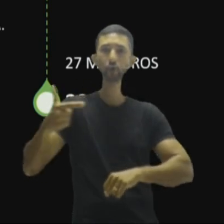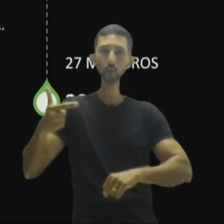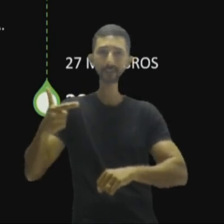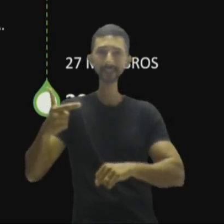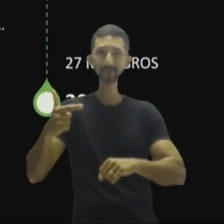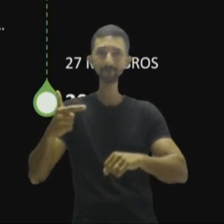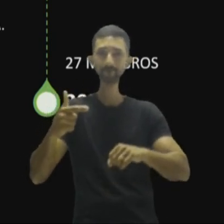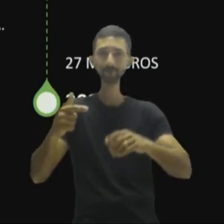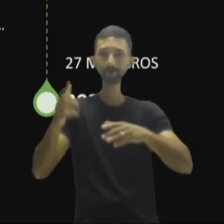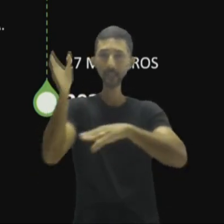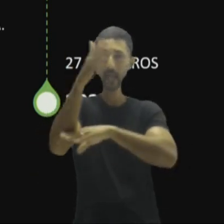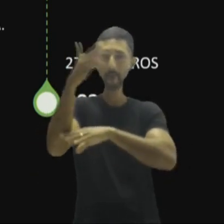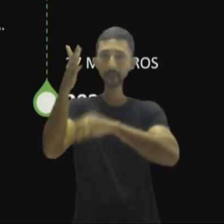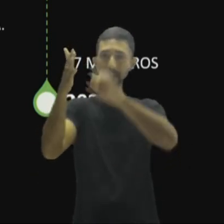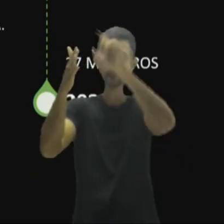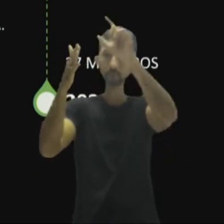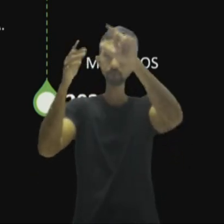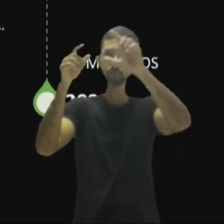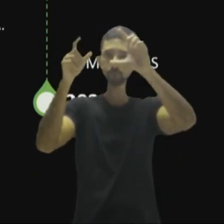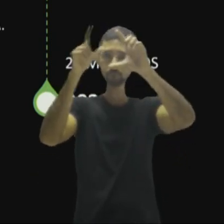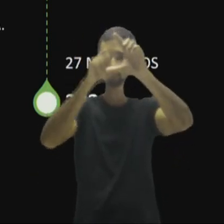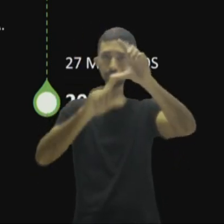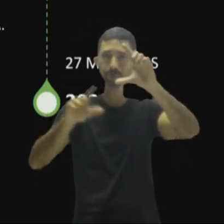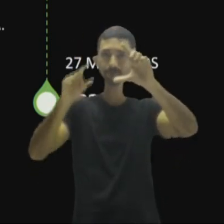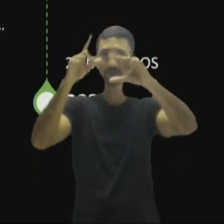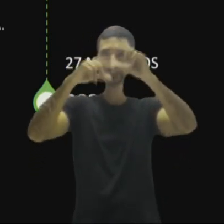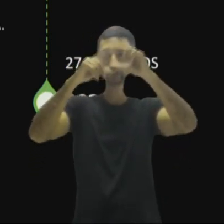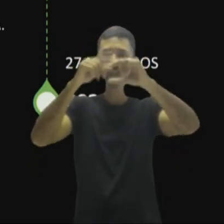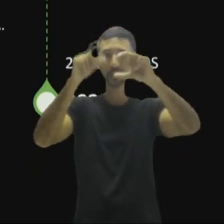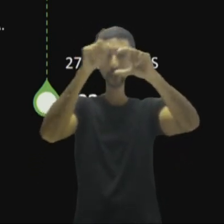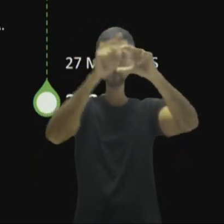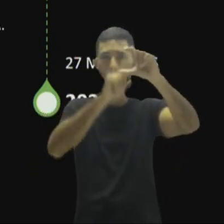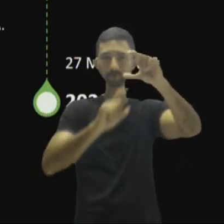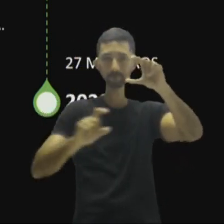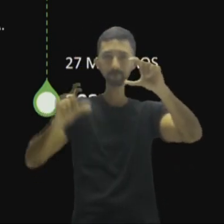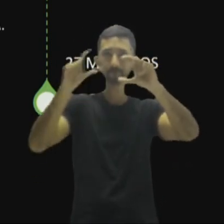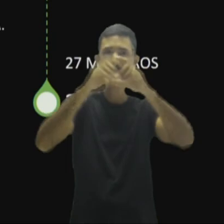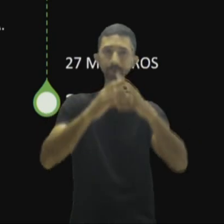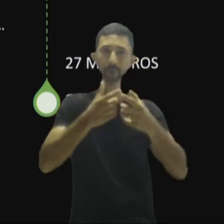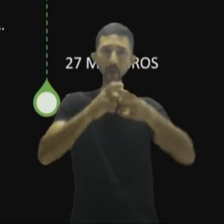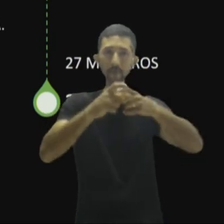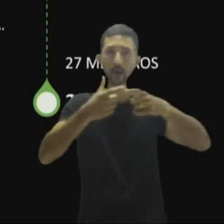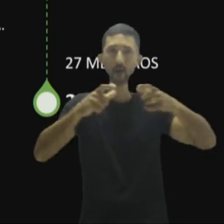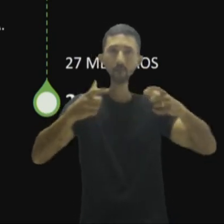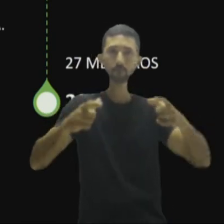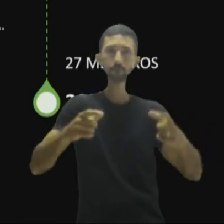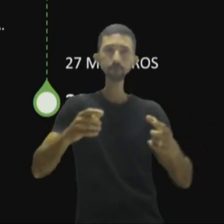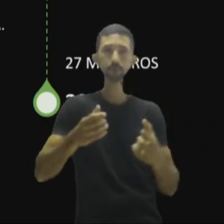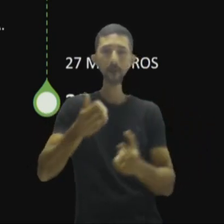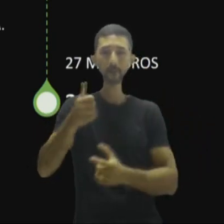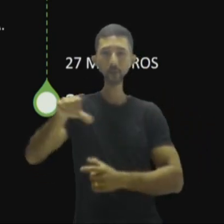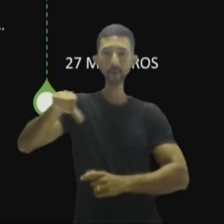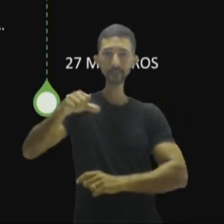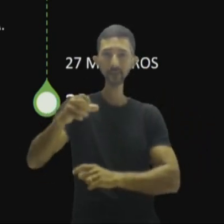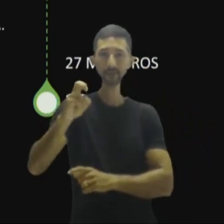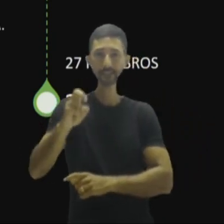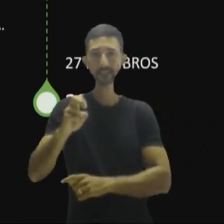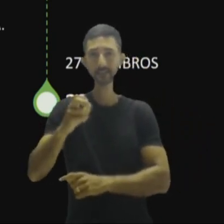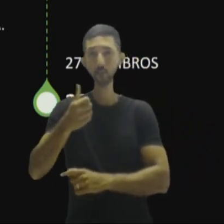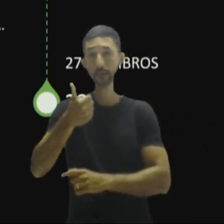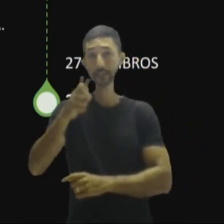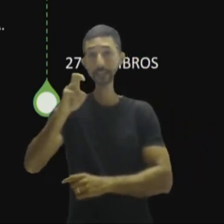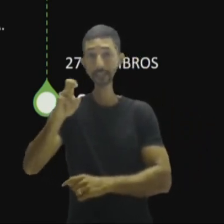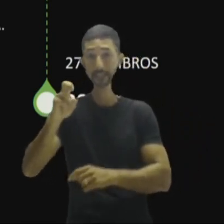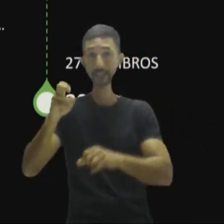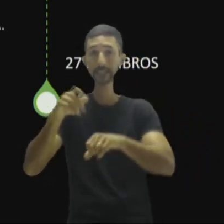bandeira da União Europeia, tem doze estrelas. E isso cresce. Em 1995, viram quinze